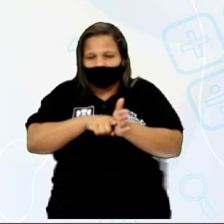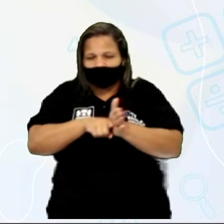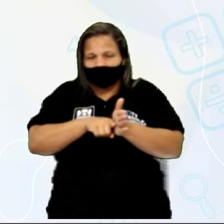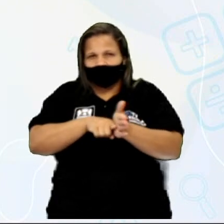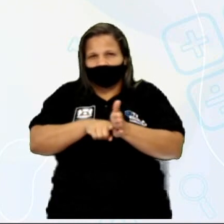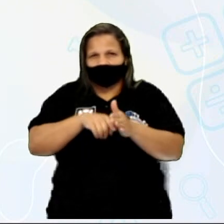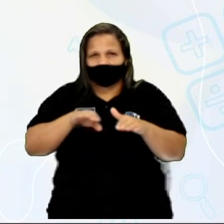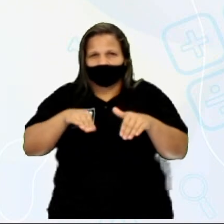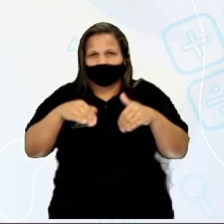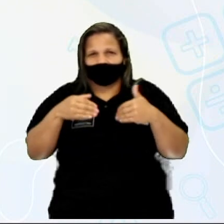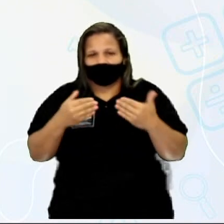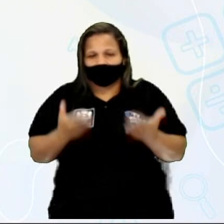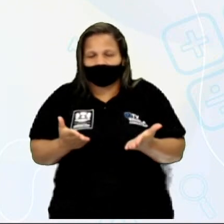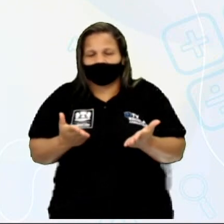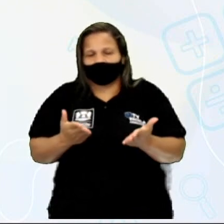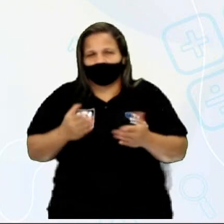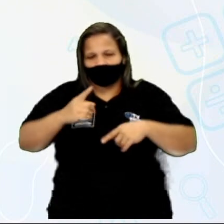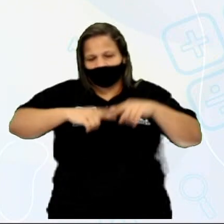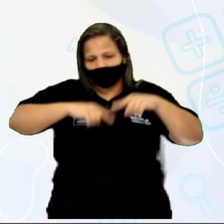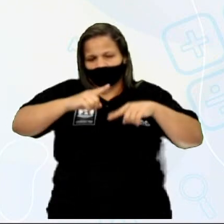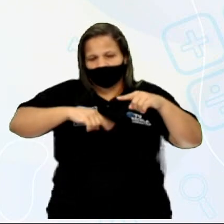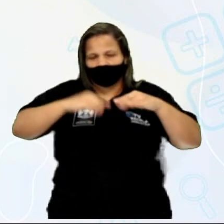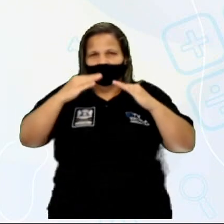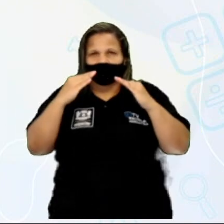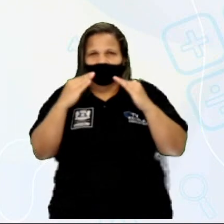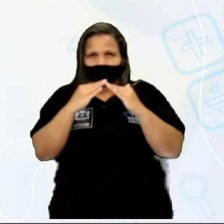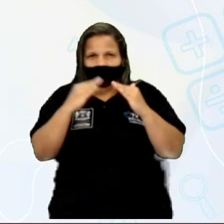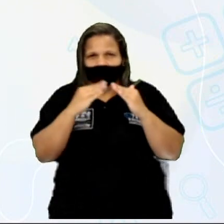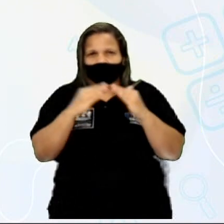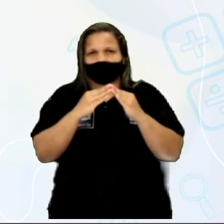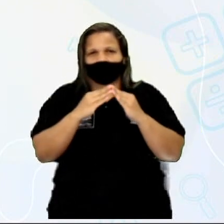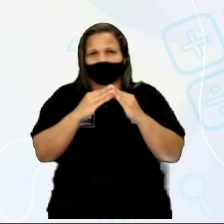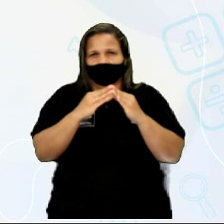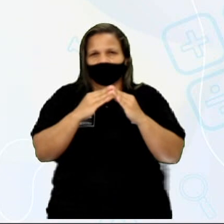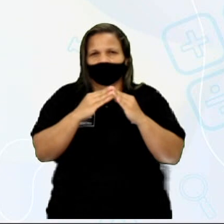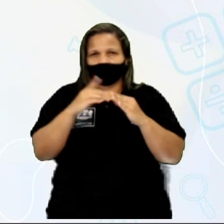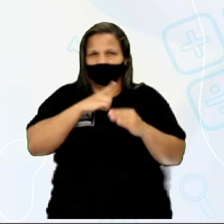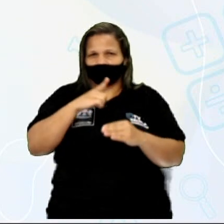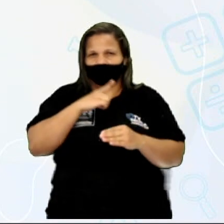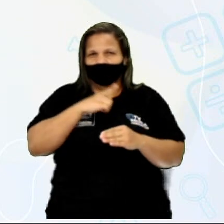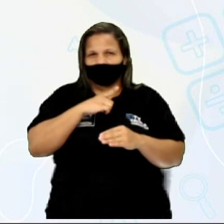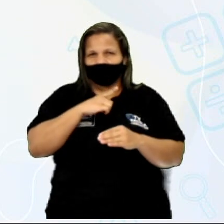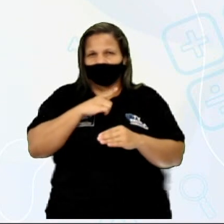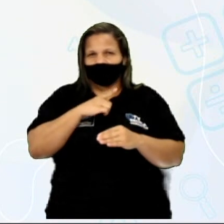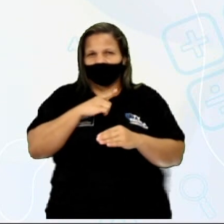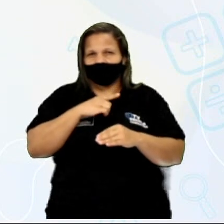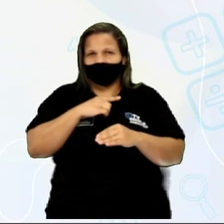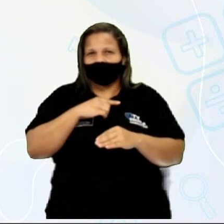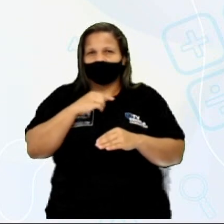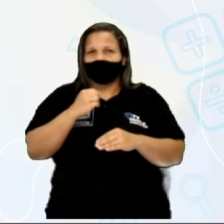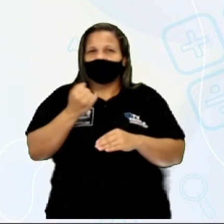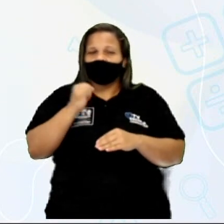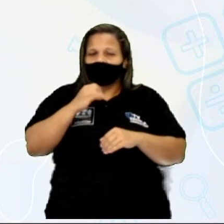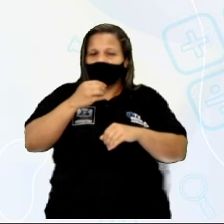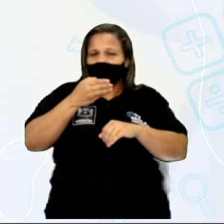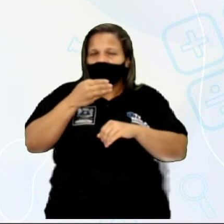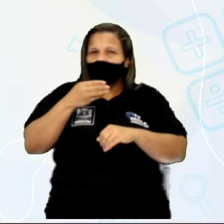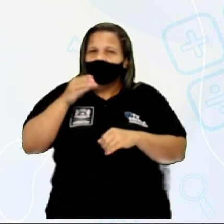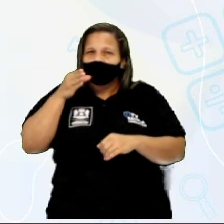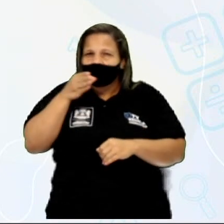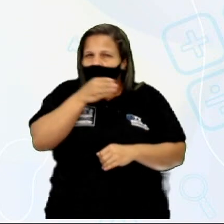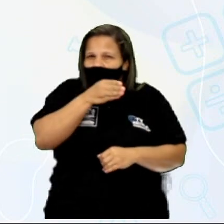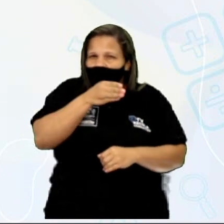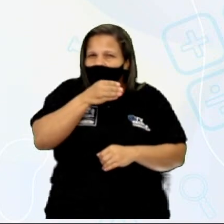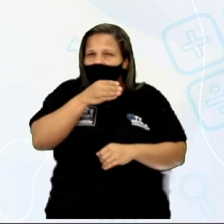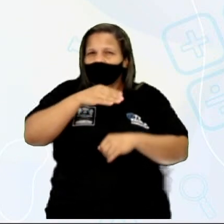esse aparelho que esquenta mais? Então, se ele esquenta mais, ele vai ter uma maior resistência elétrica, certo? Porque